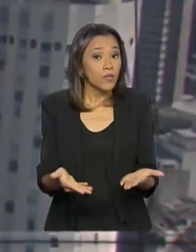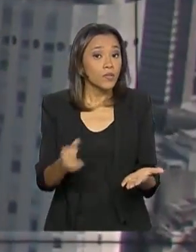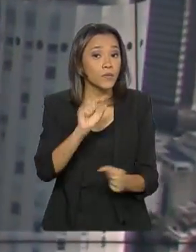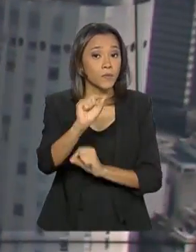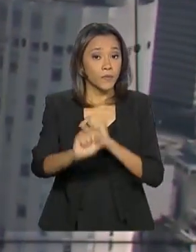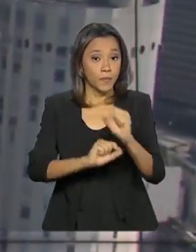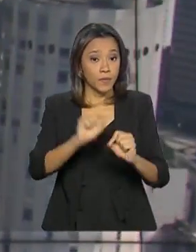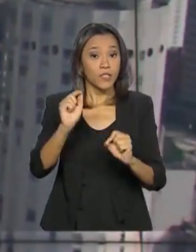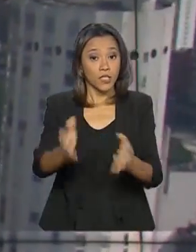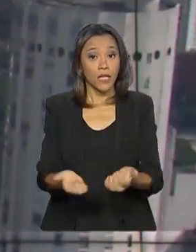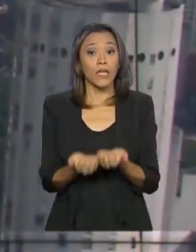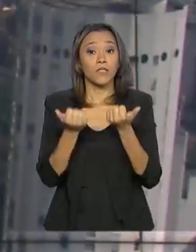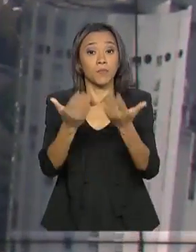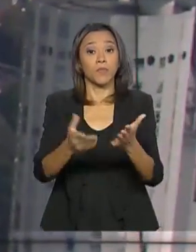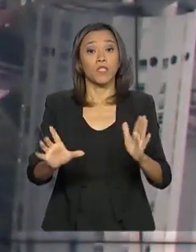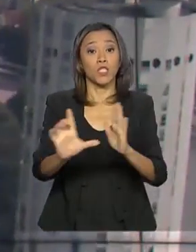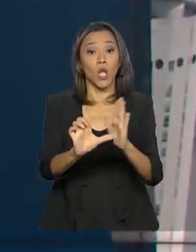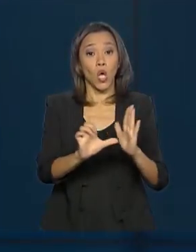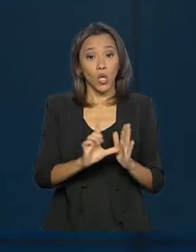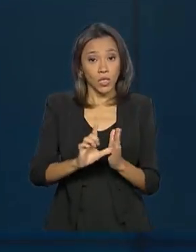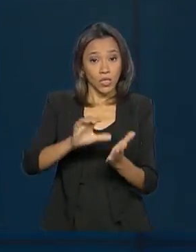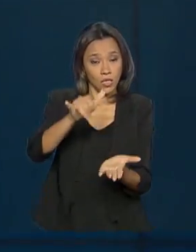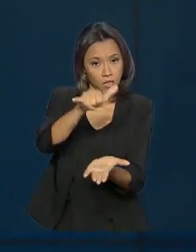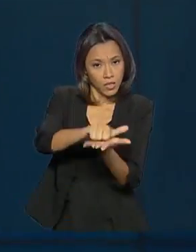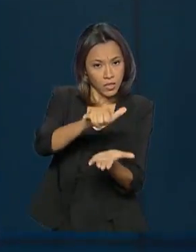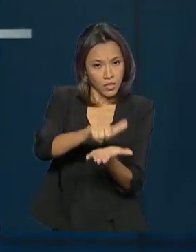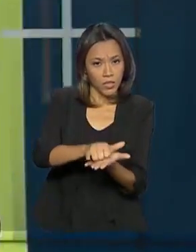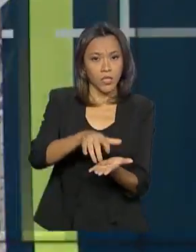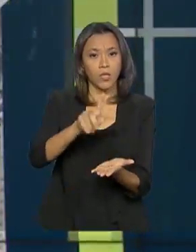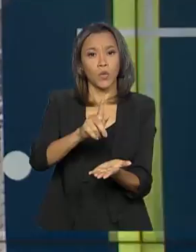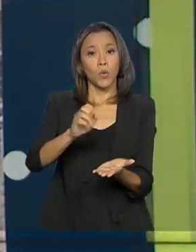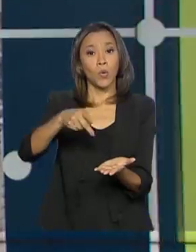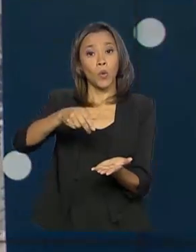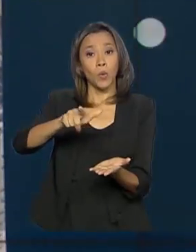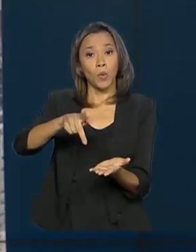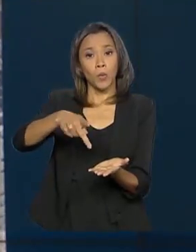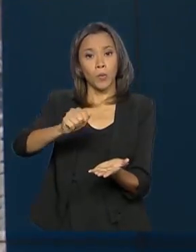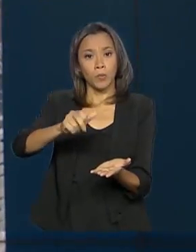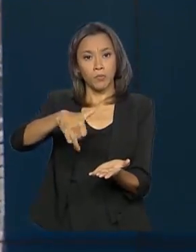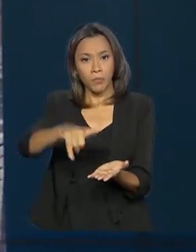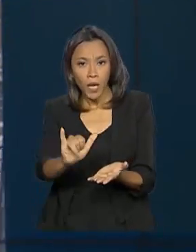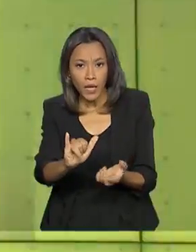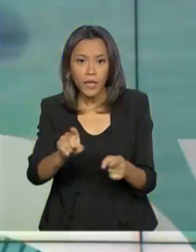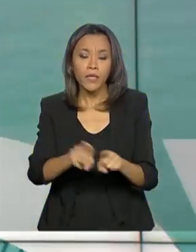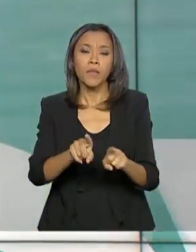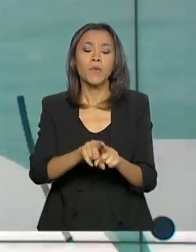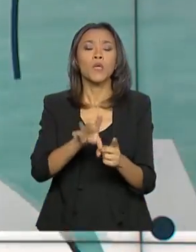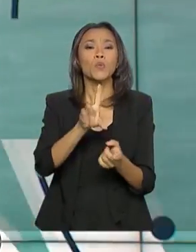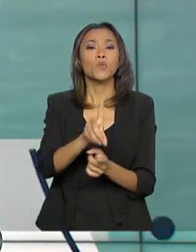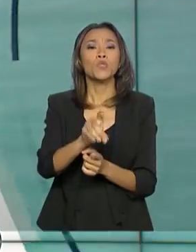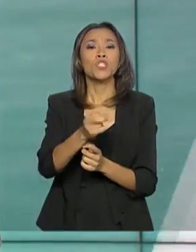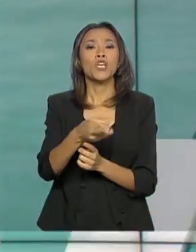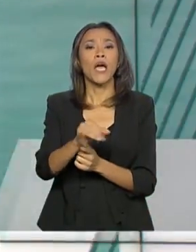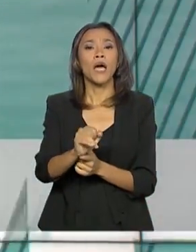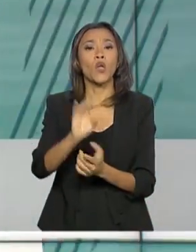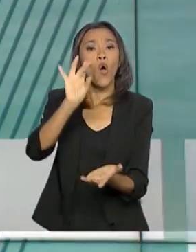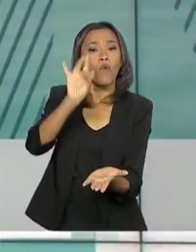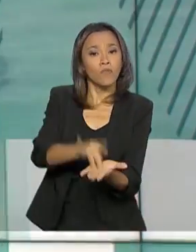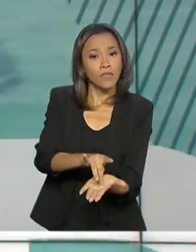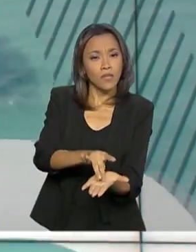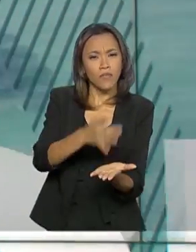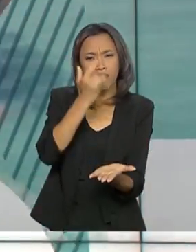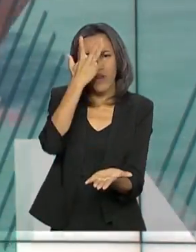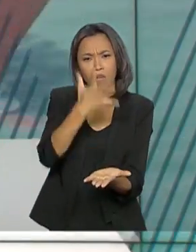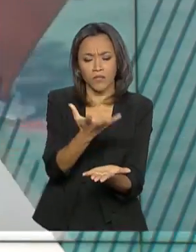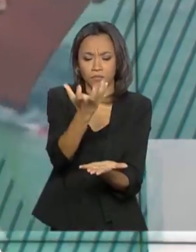estará disponível nas lojas online, Google Play e Apple Store, o aplicativo do Diário Oficial da União. Fácil de instalar